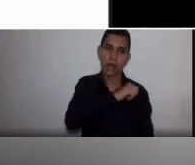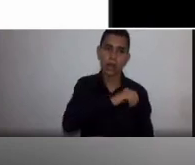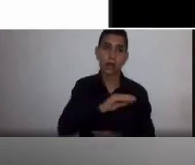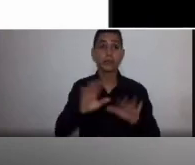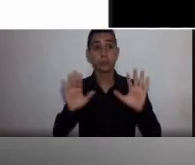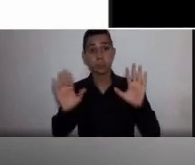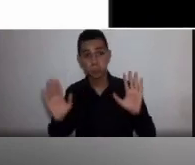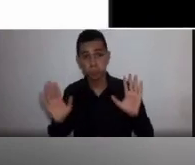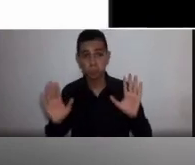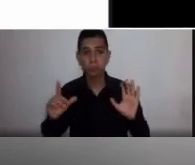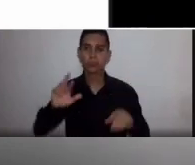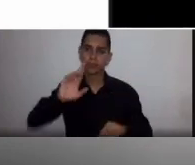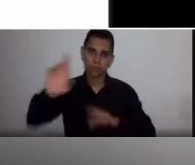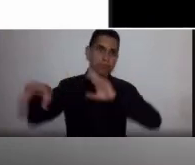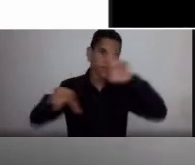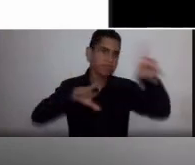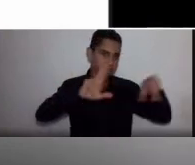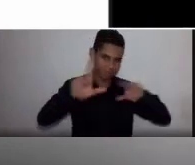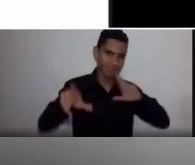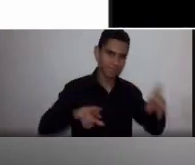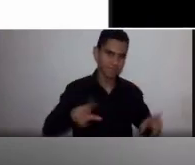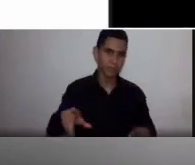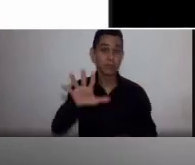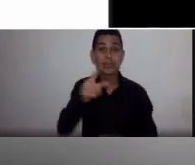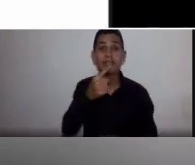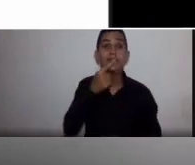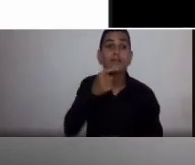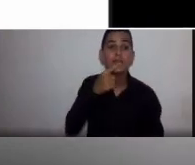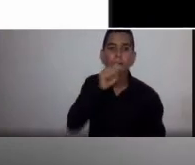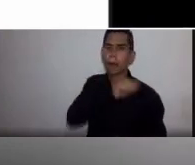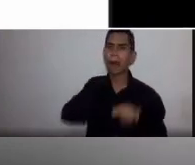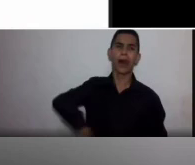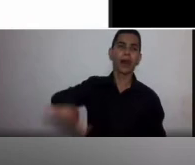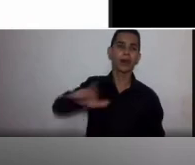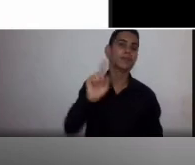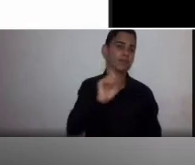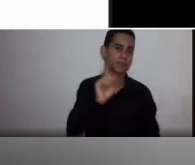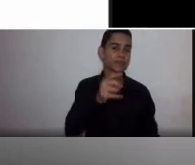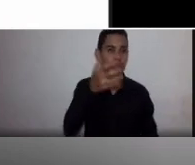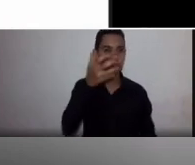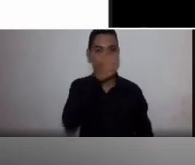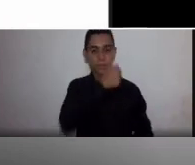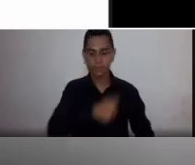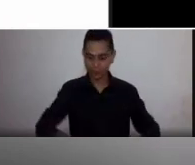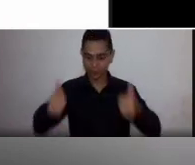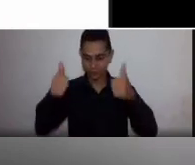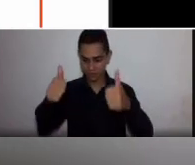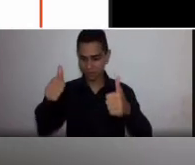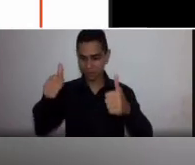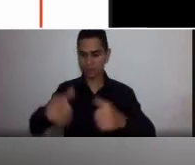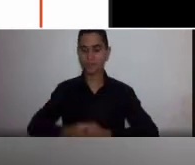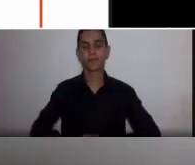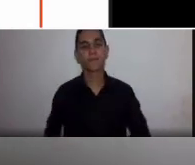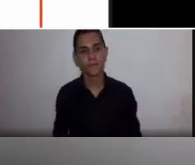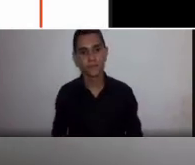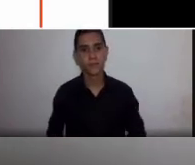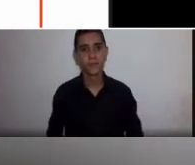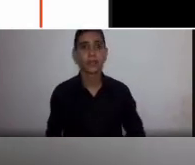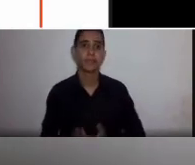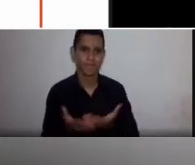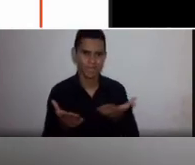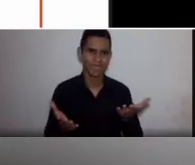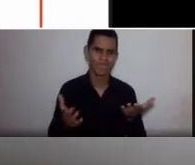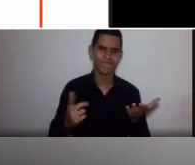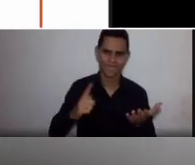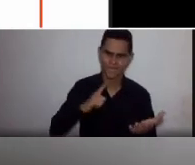situações, mas logicamente o sangue não deve ser utilizado sem critério. Então, a gente tem várias e